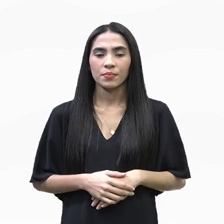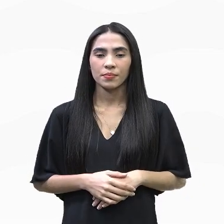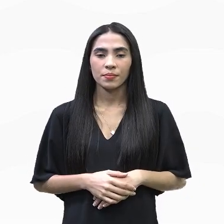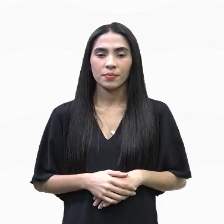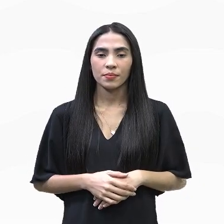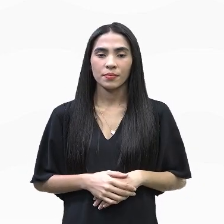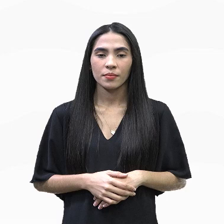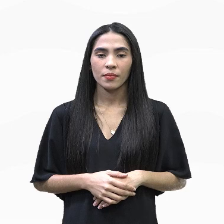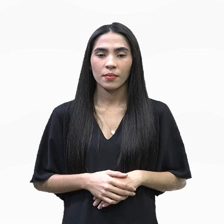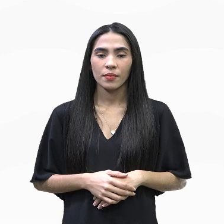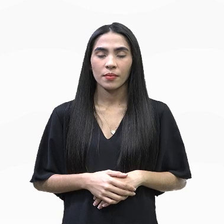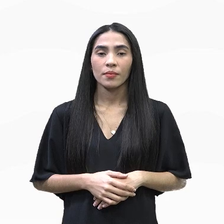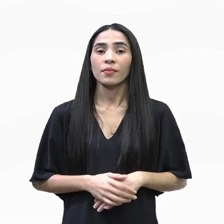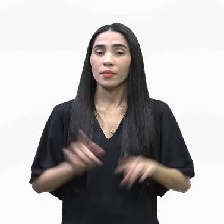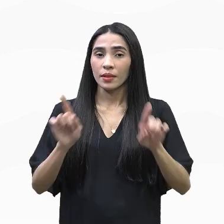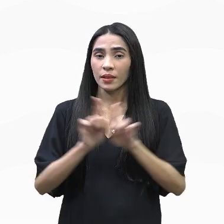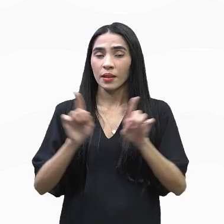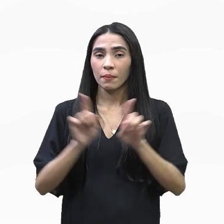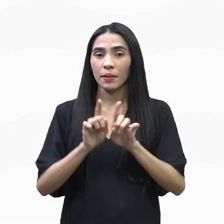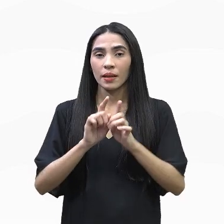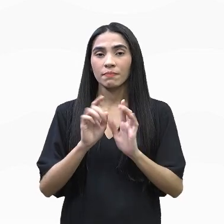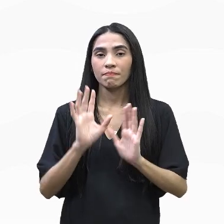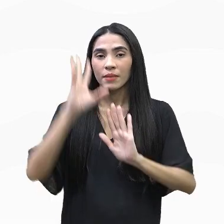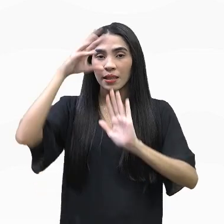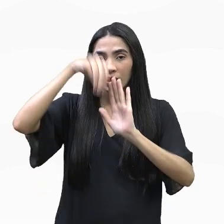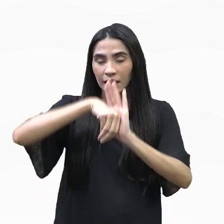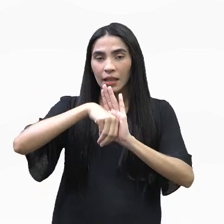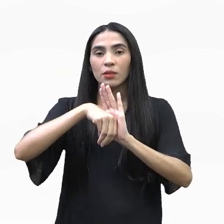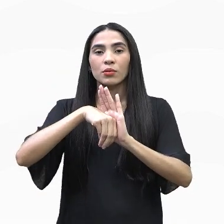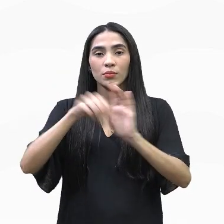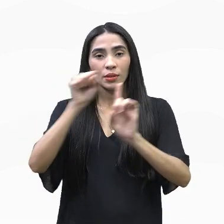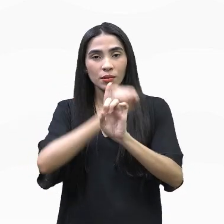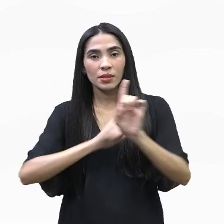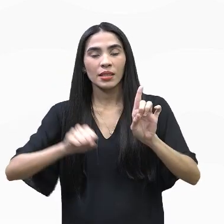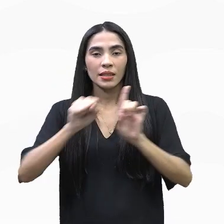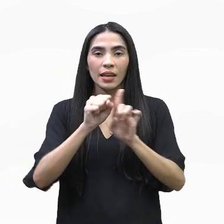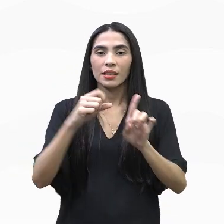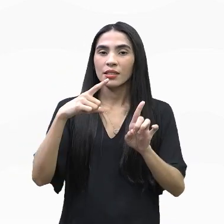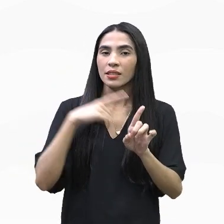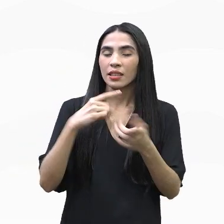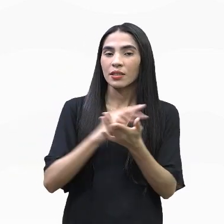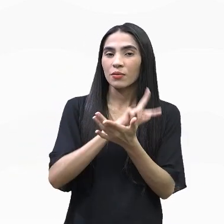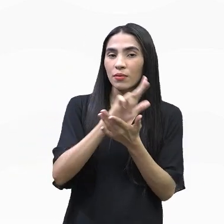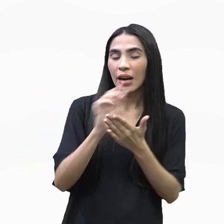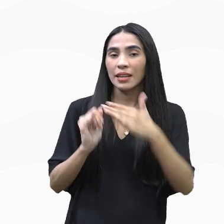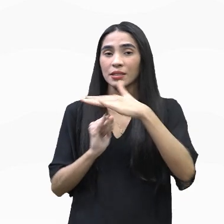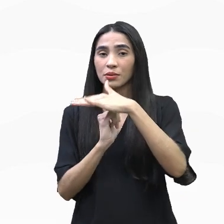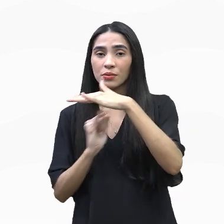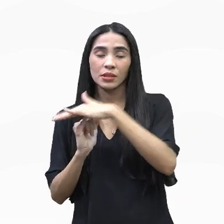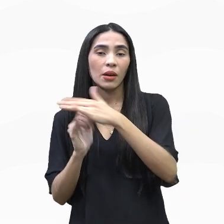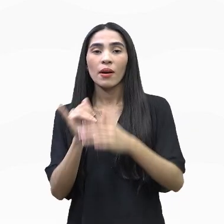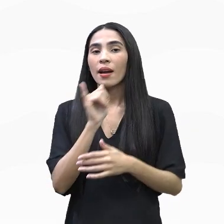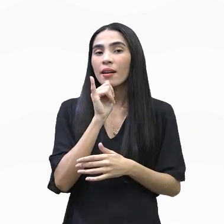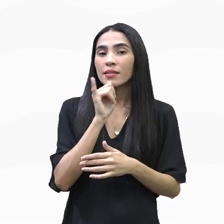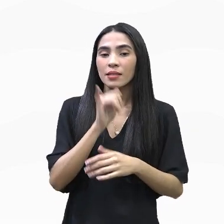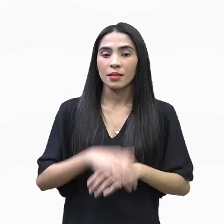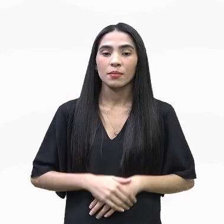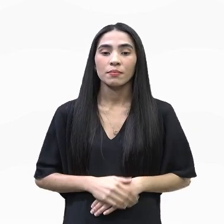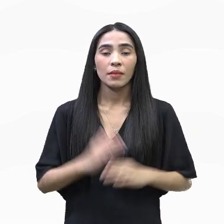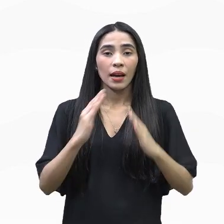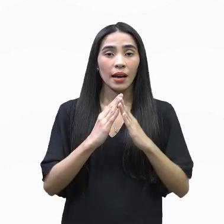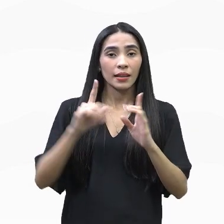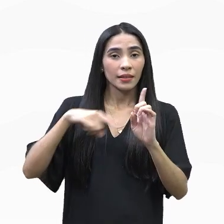superestrutura social formada por diversas instituições, como, por exemplo, a